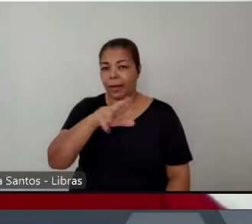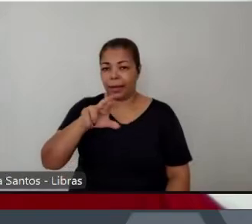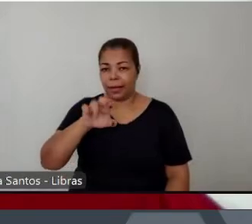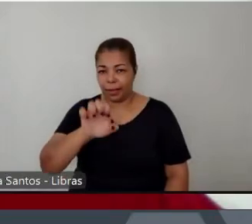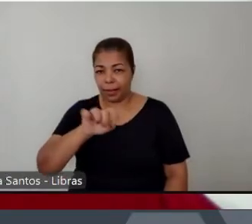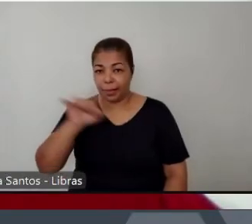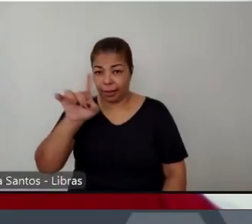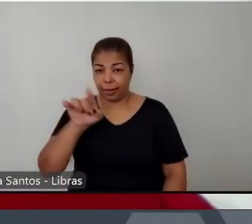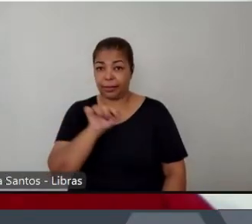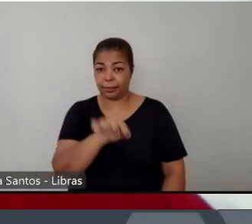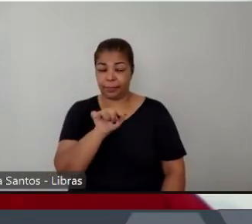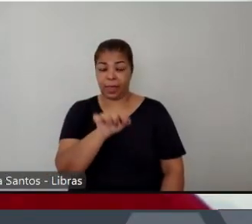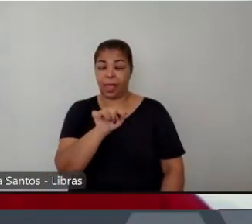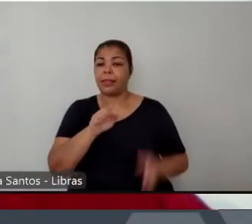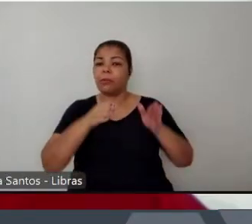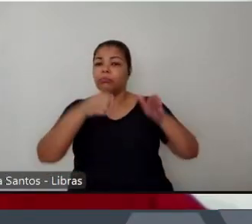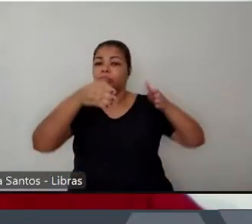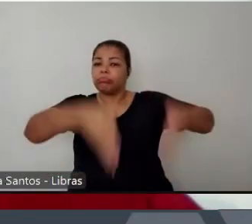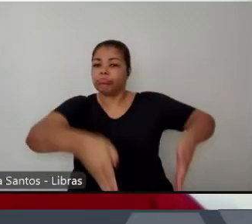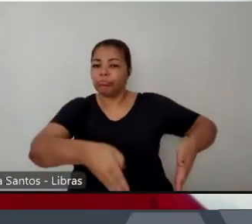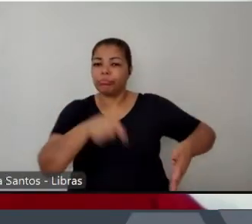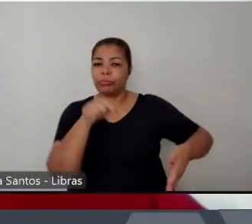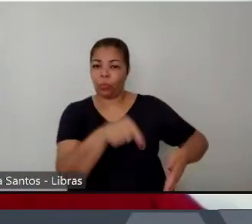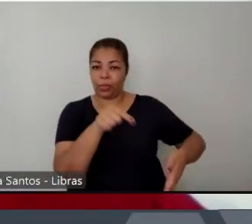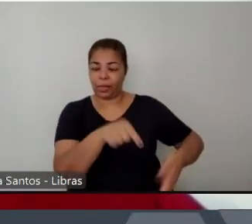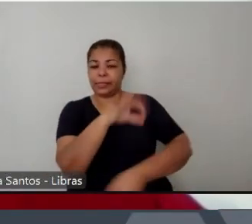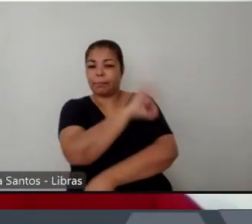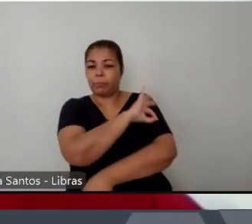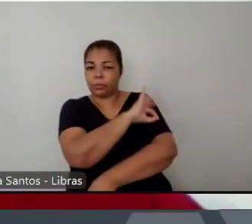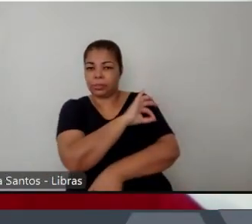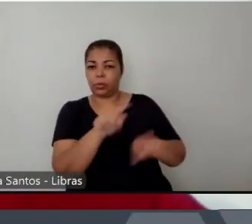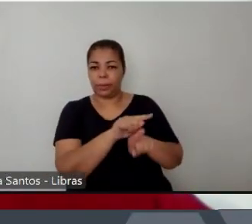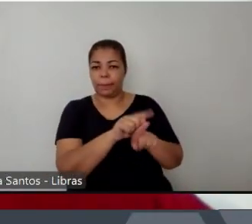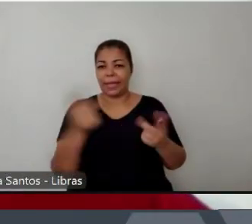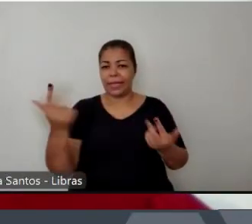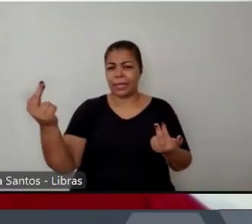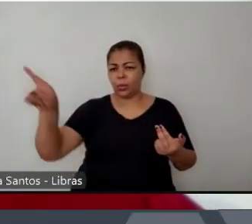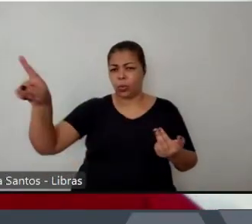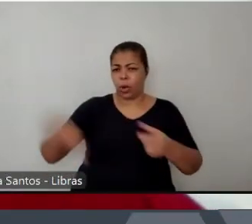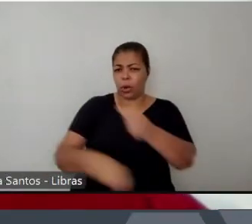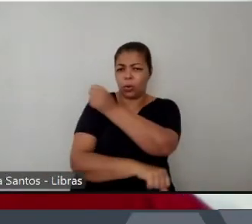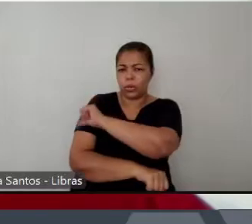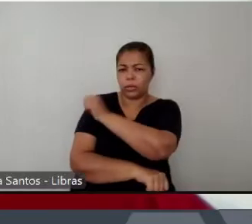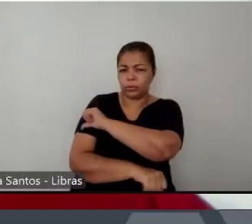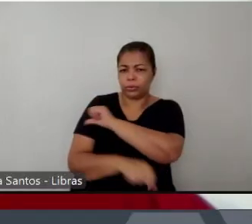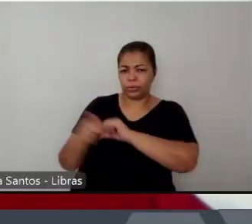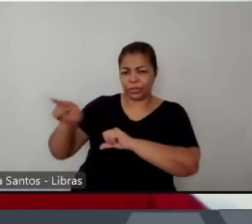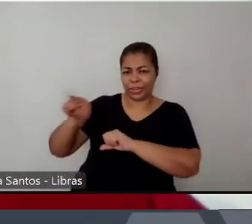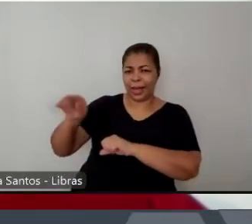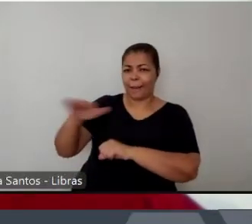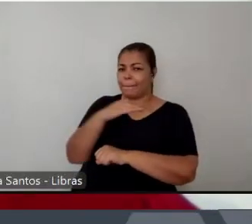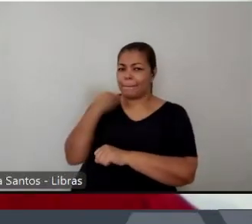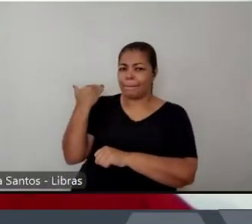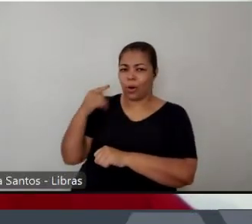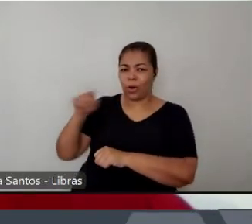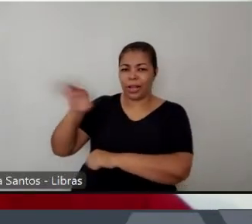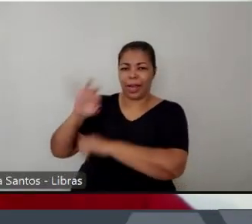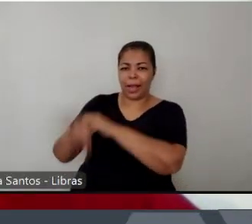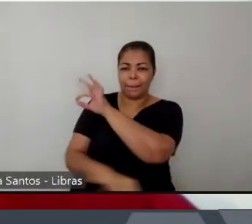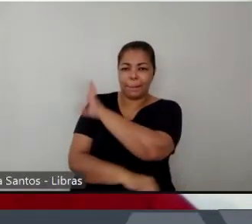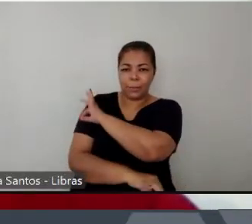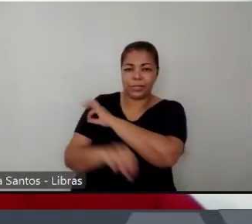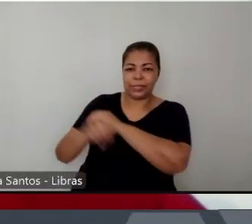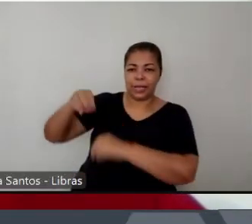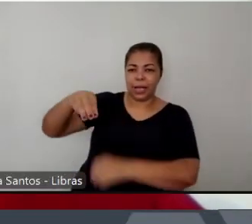enterro desse policial, assim como fizeram no Rio quando mataram o Milton Lecote, os policiais se reúnem em torno do